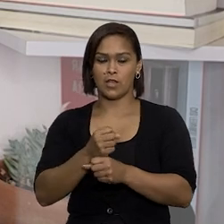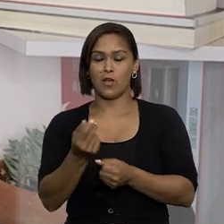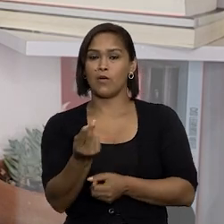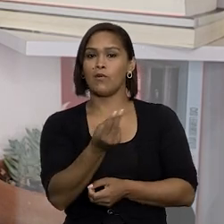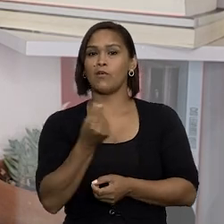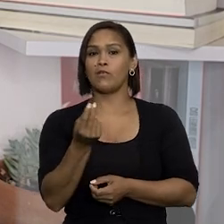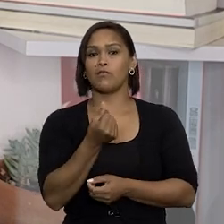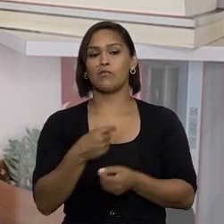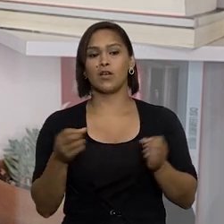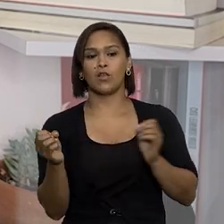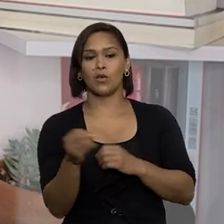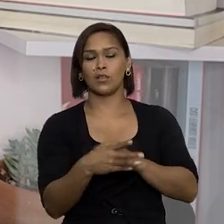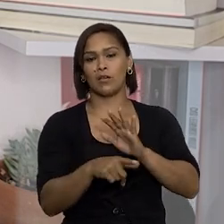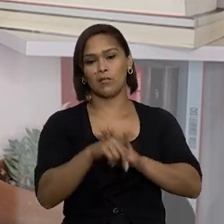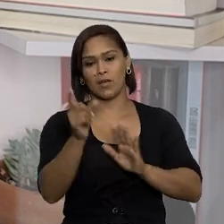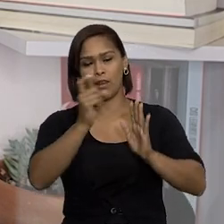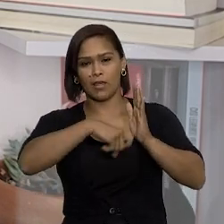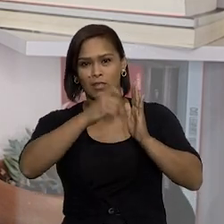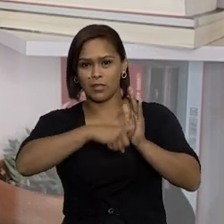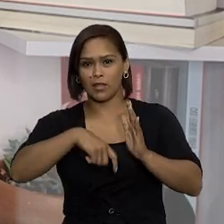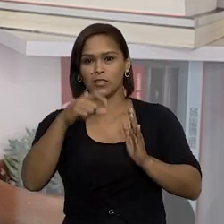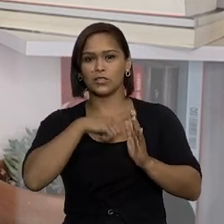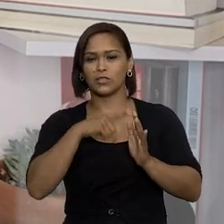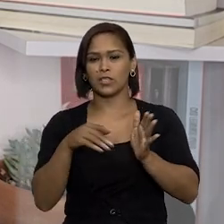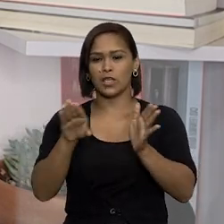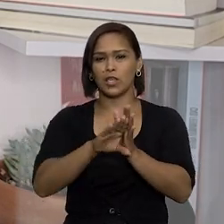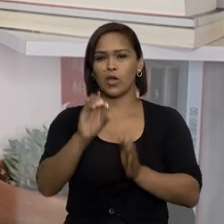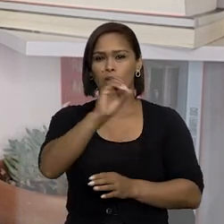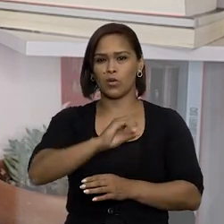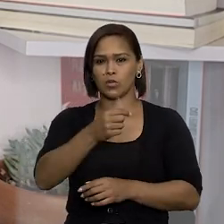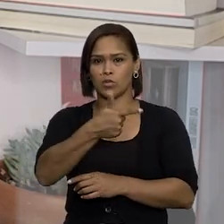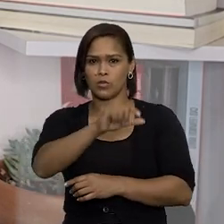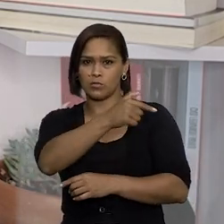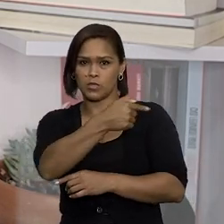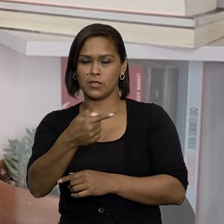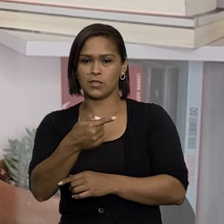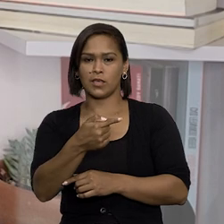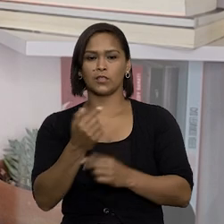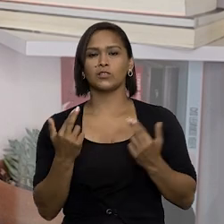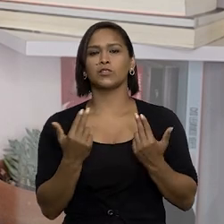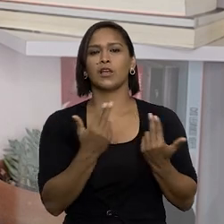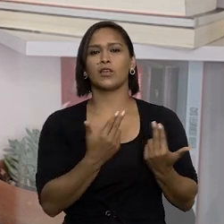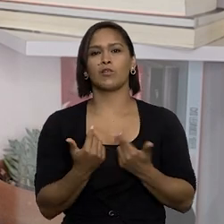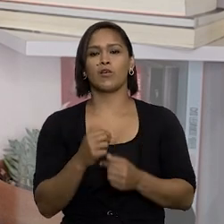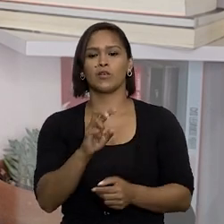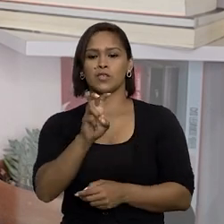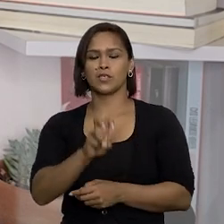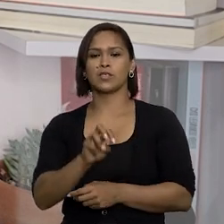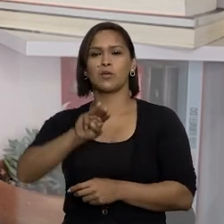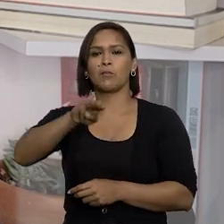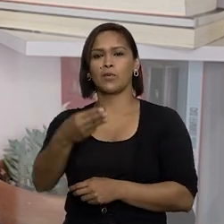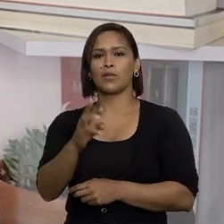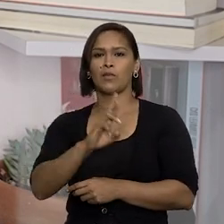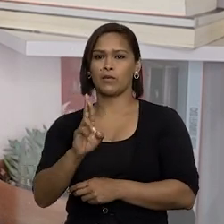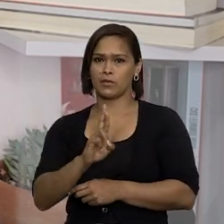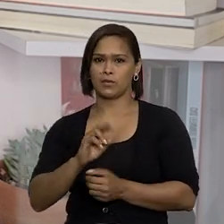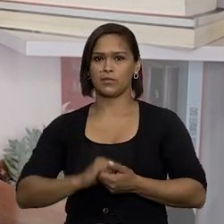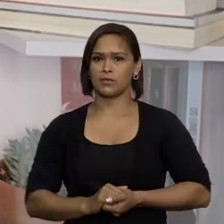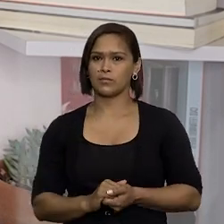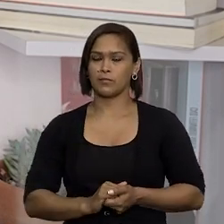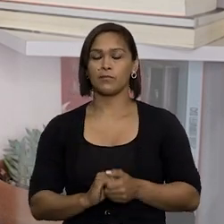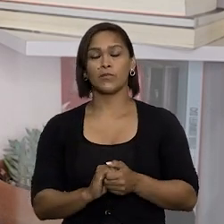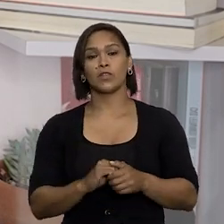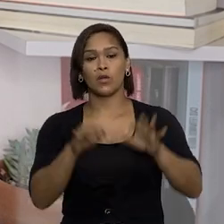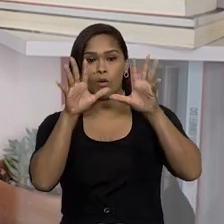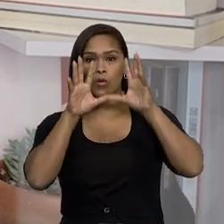valor, atualizado pela taxa referencial até outubro de 2007, correspondia a mais de 5 milhões de reais. O